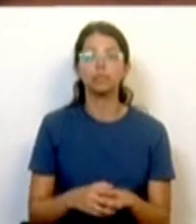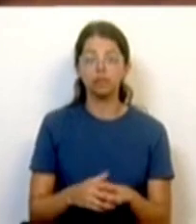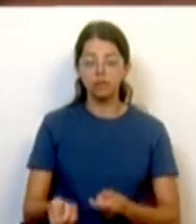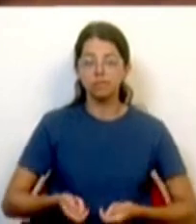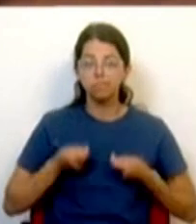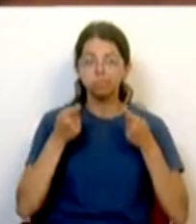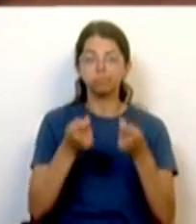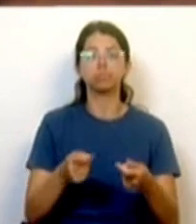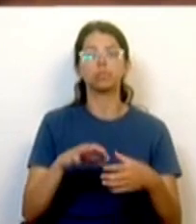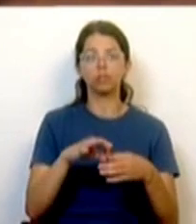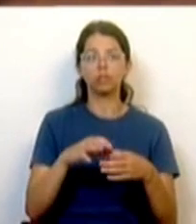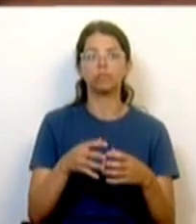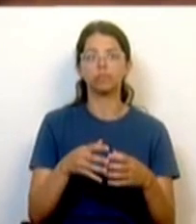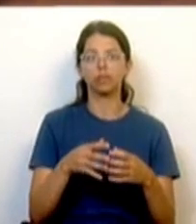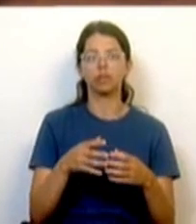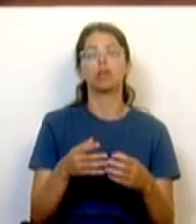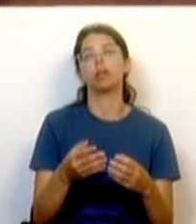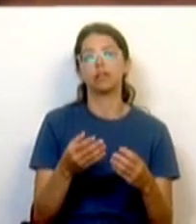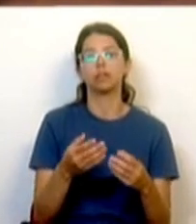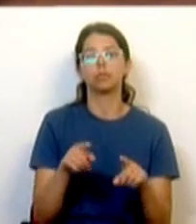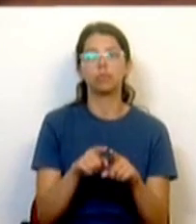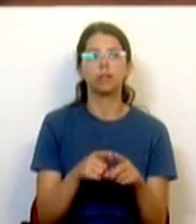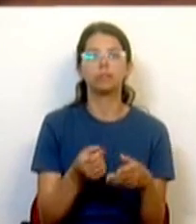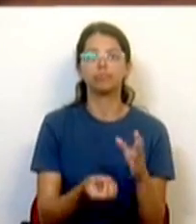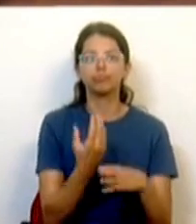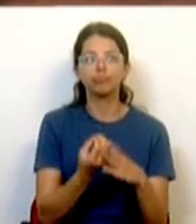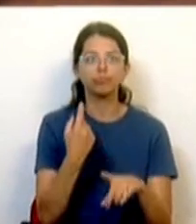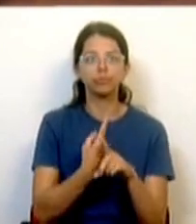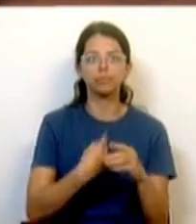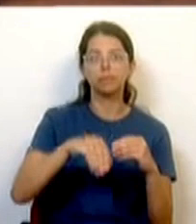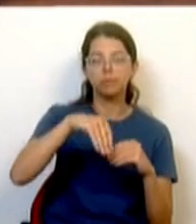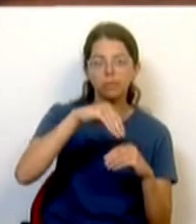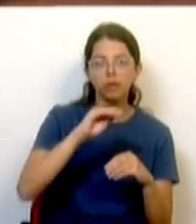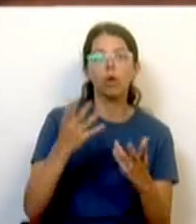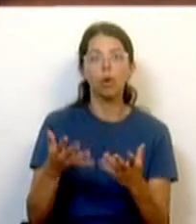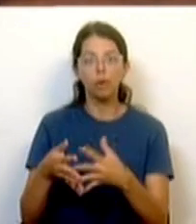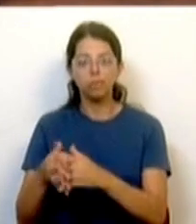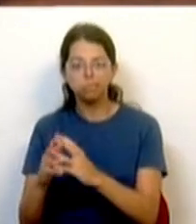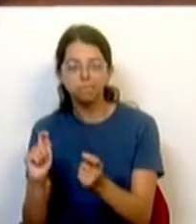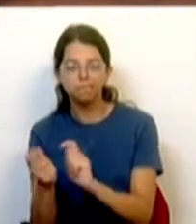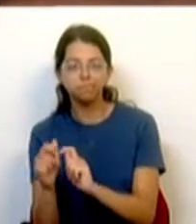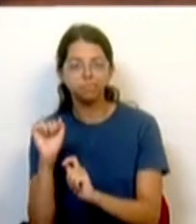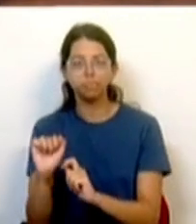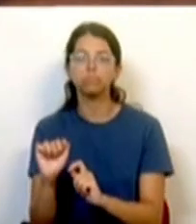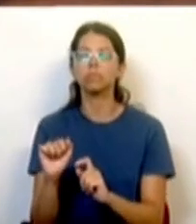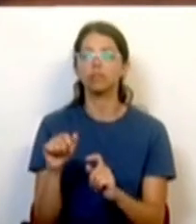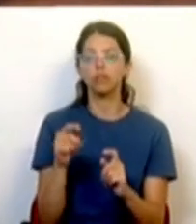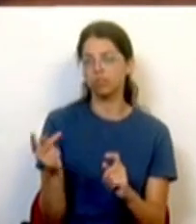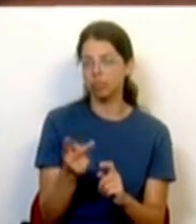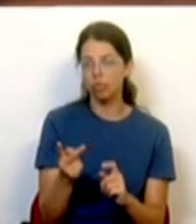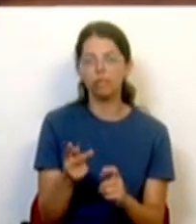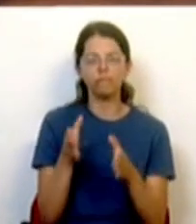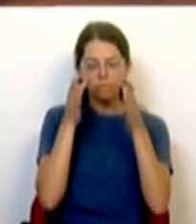seja nas respostas extraordinárias, seja no investimento estrutural, tem tido sempre como pano de fundo e grande